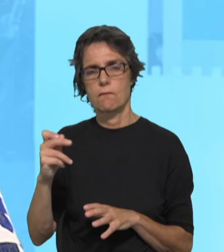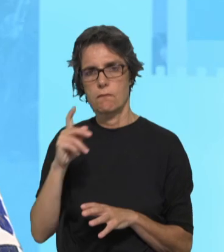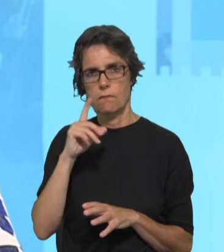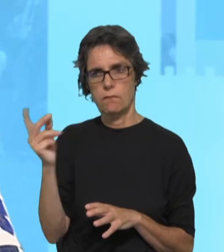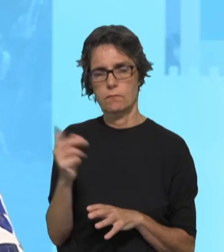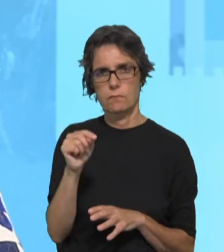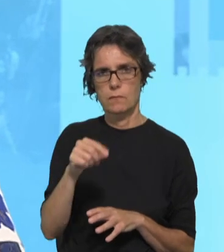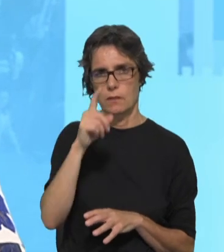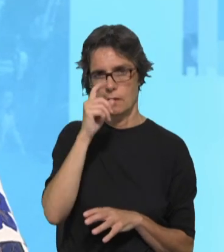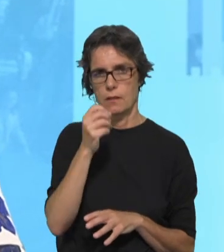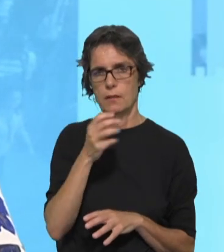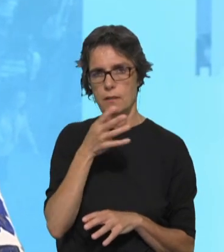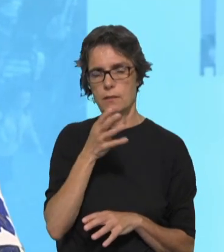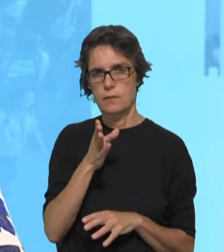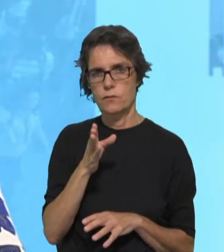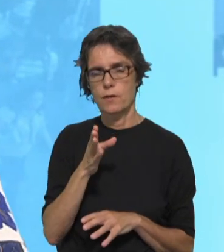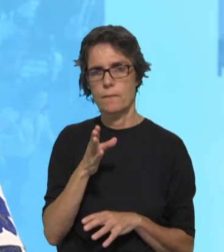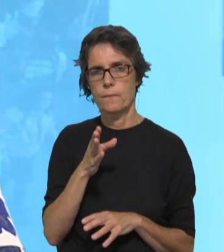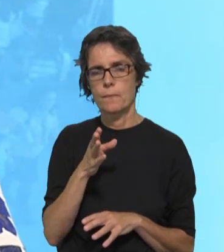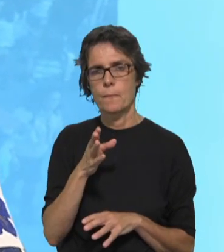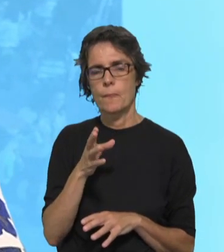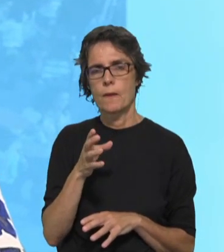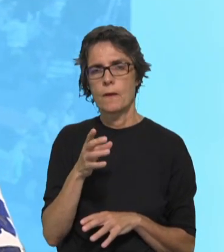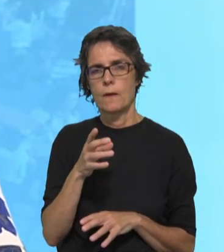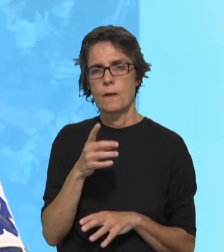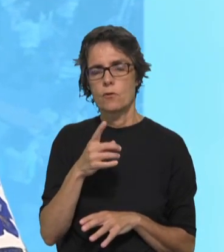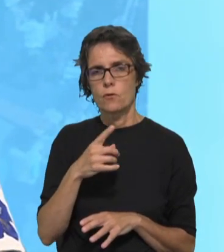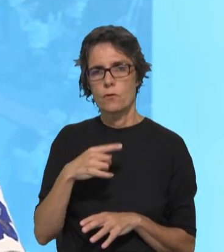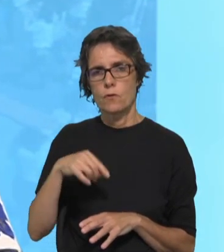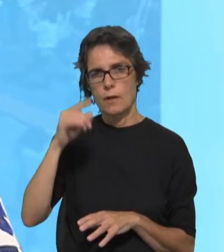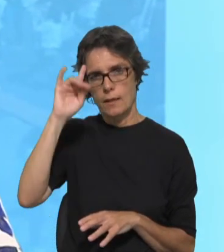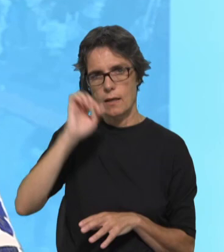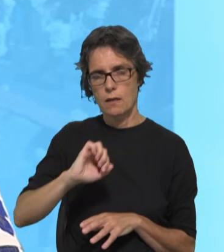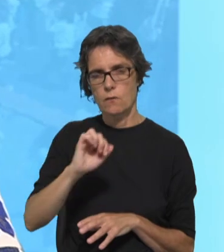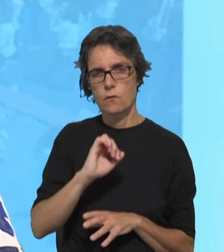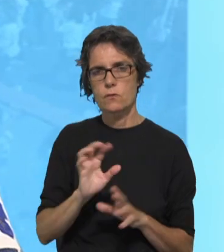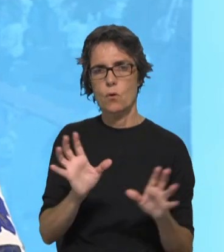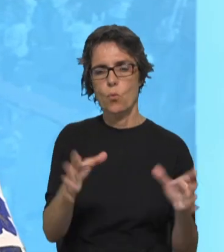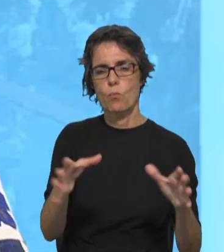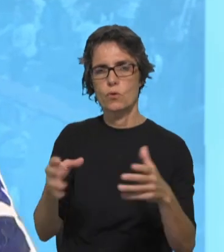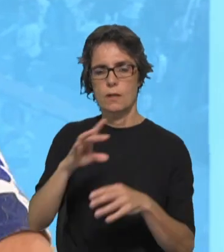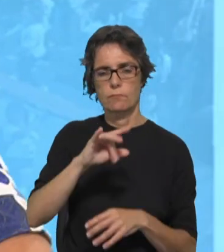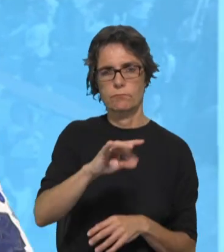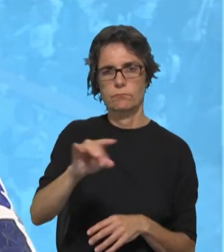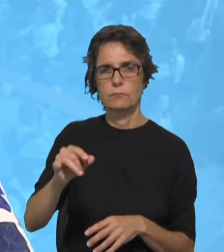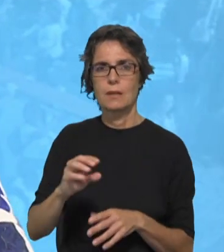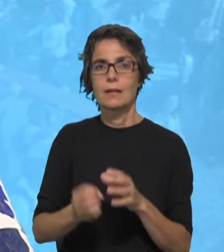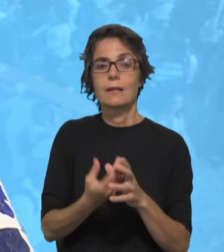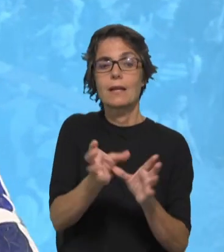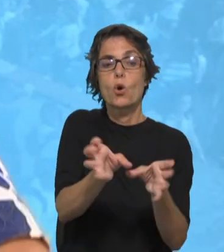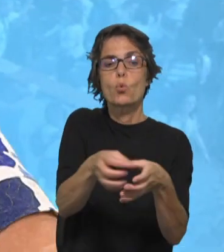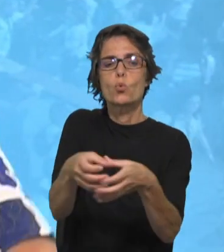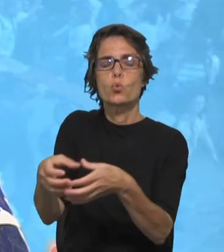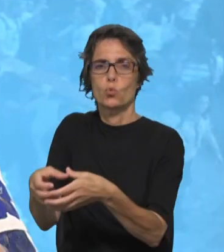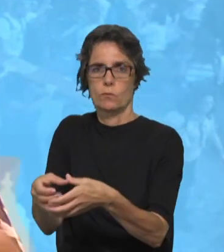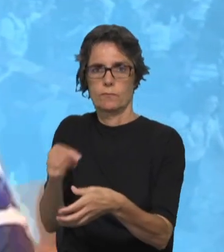lembrar isso, que a ideia era criar pequenos núcleos nas comunidades locais. Isso, digamos, que não correu